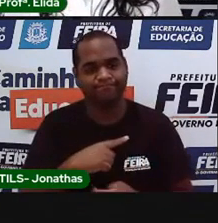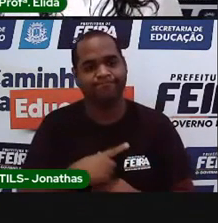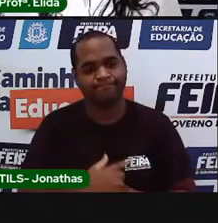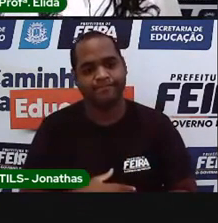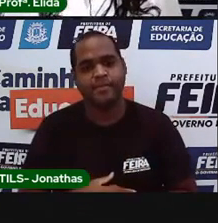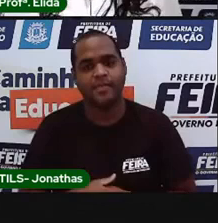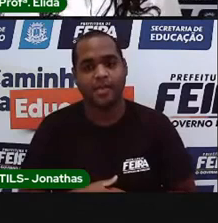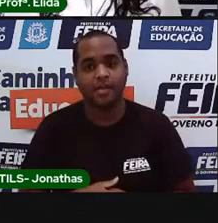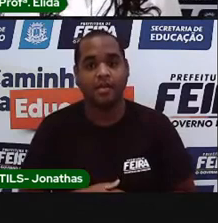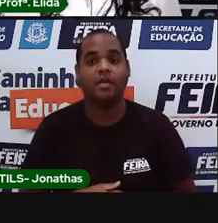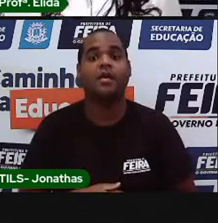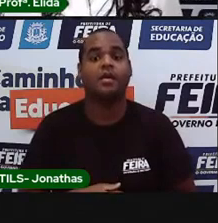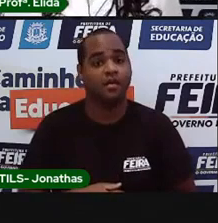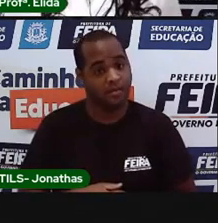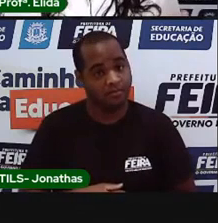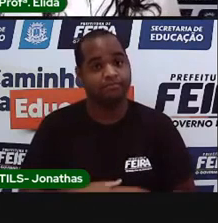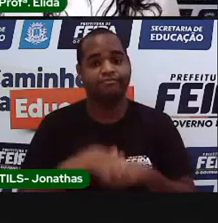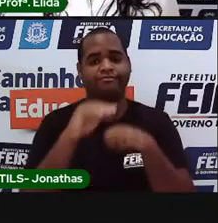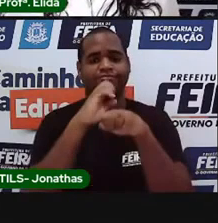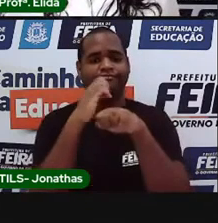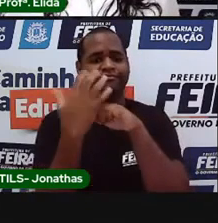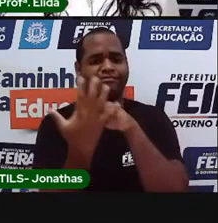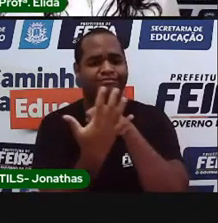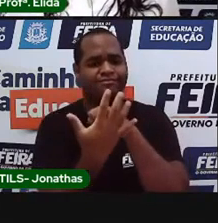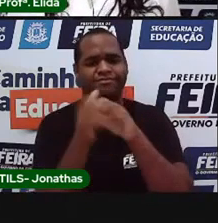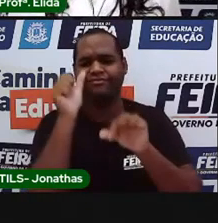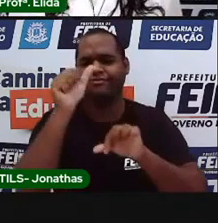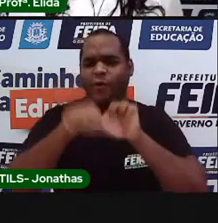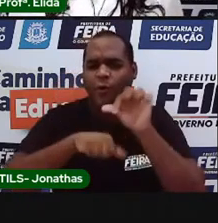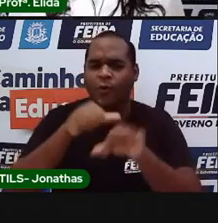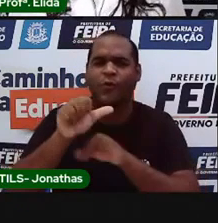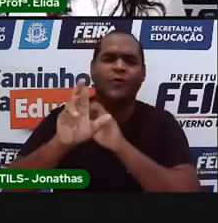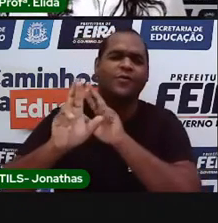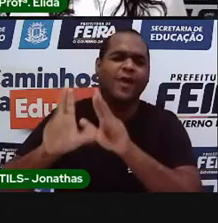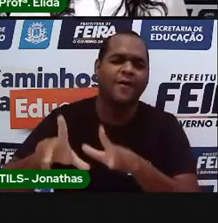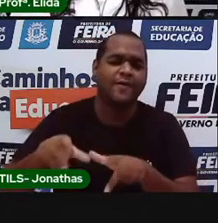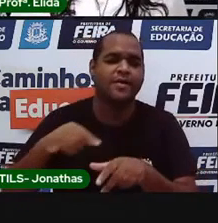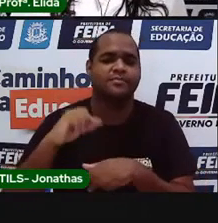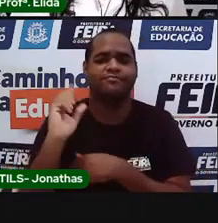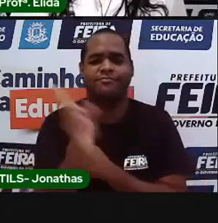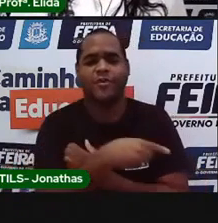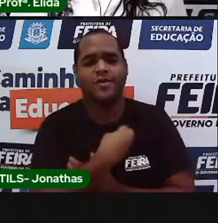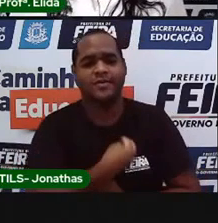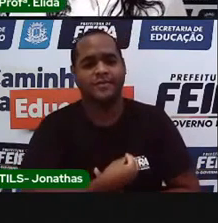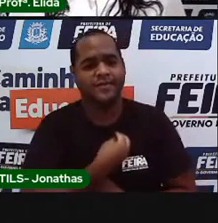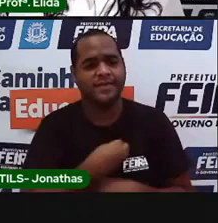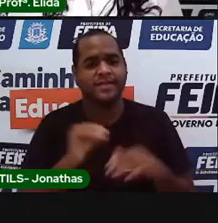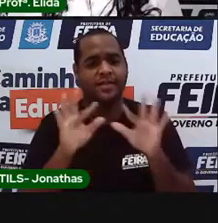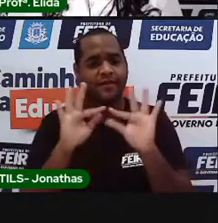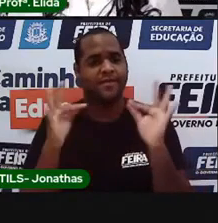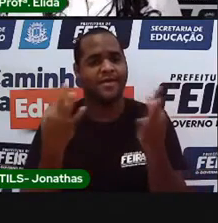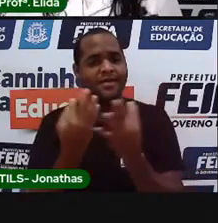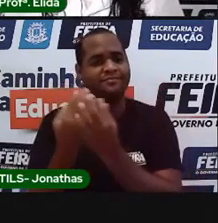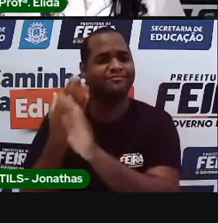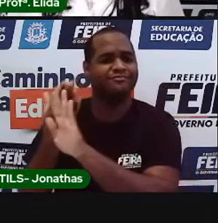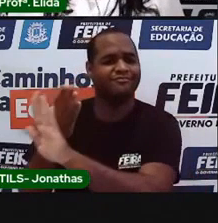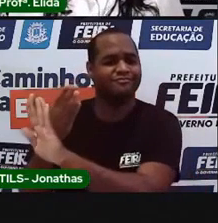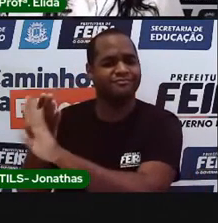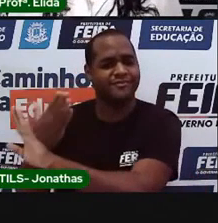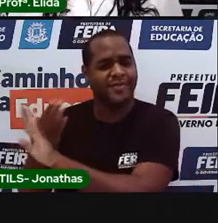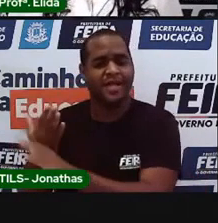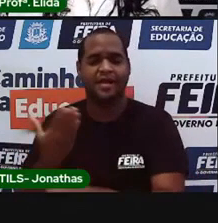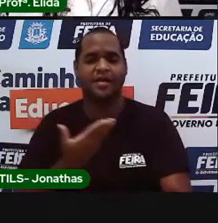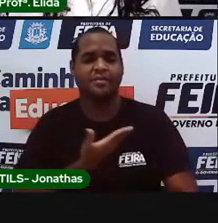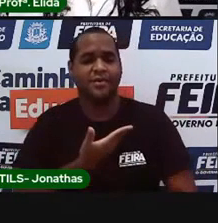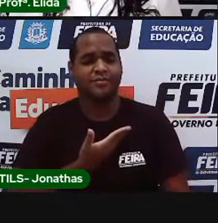A pandemia mudou toda a nossa volta. Nós fomos afastados da nossa família, dos